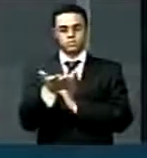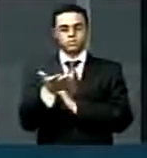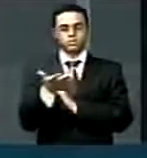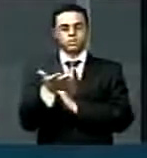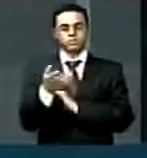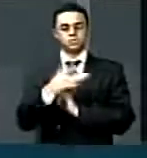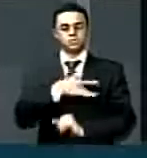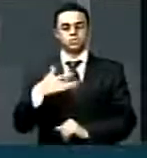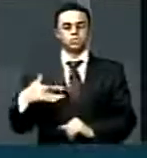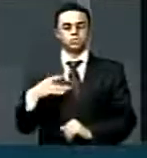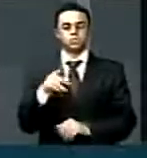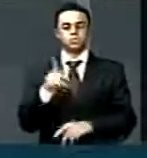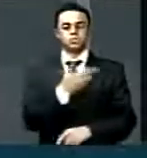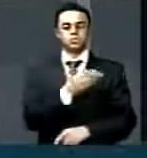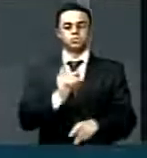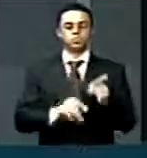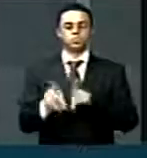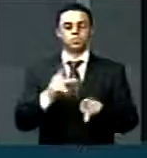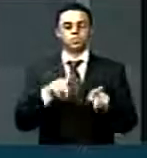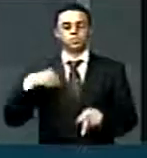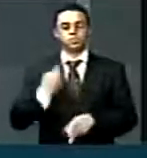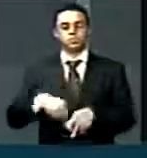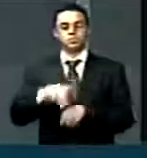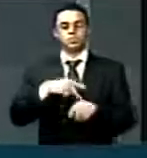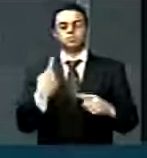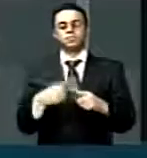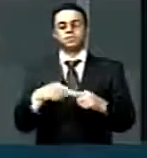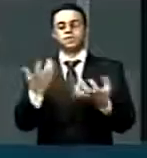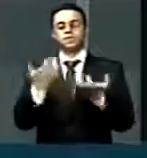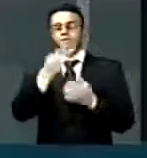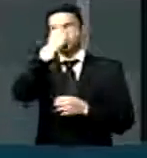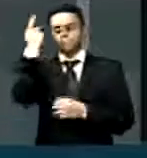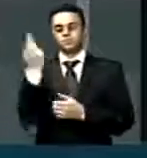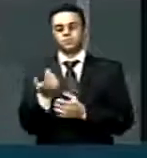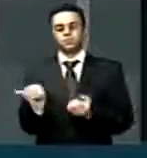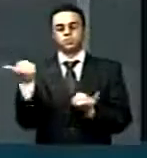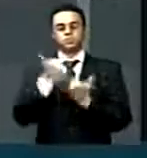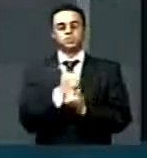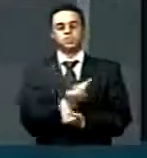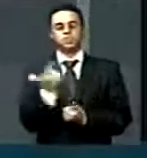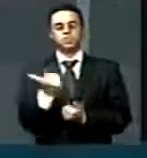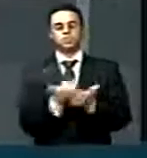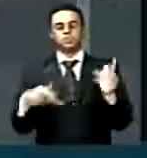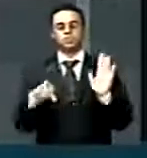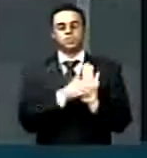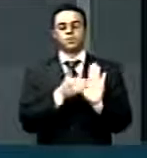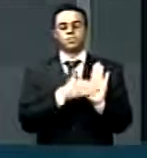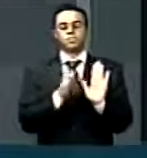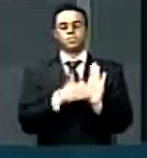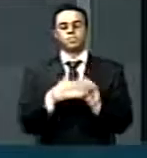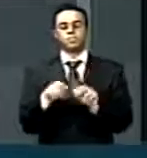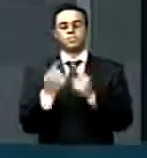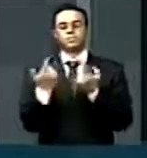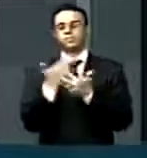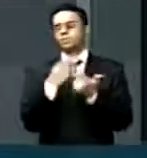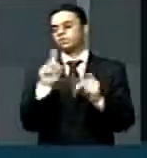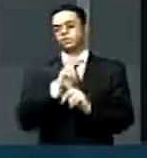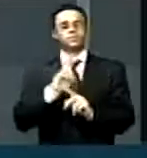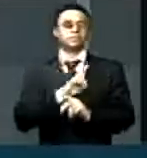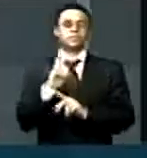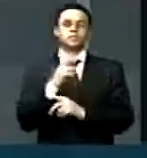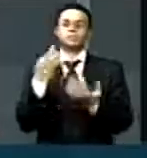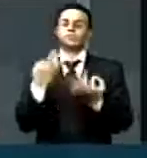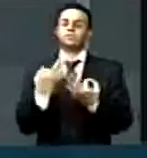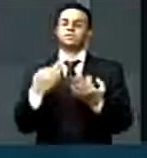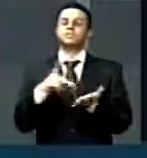a saúde pública no nosso país porque querem enfiar outras propostas no meio que não representam